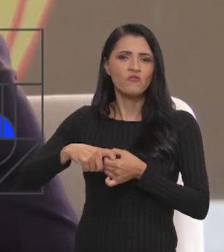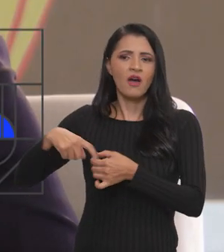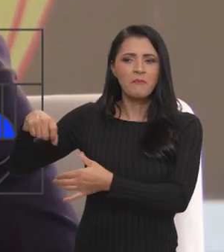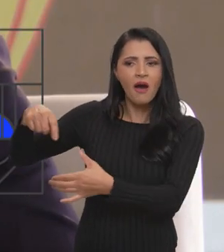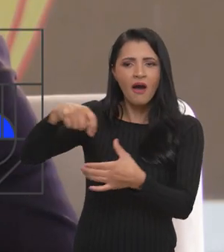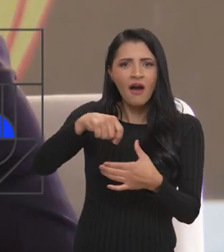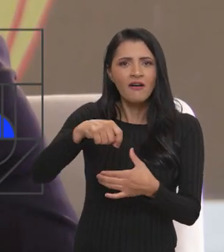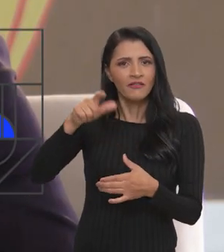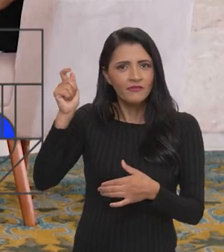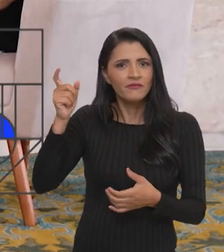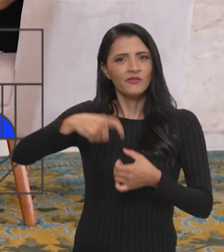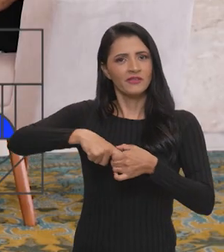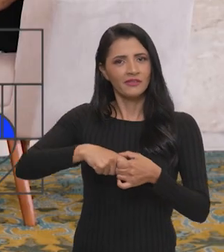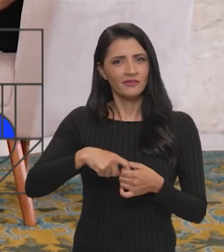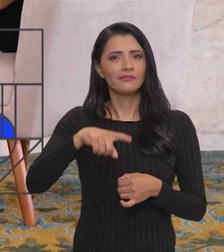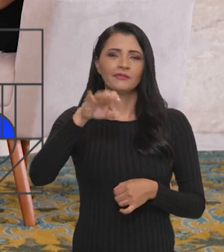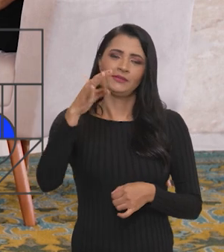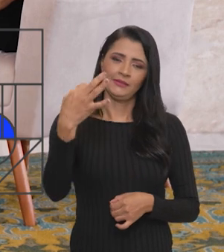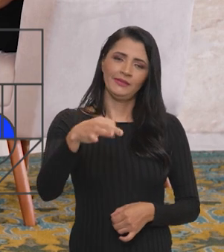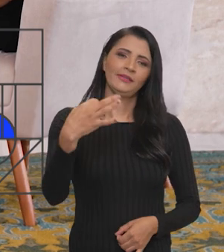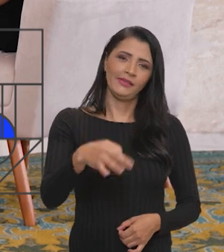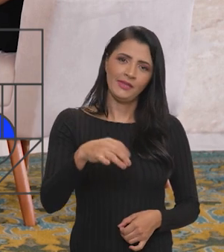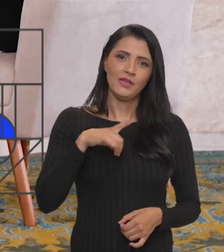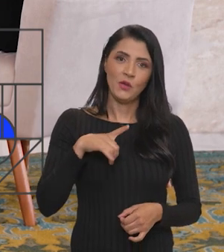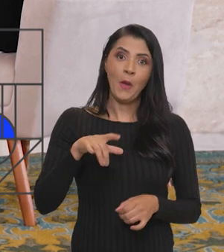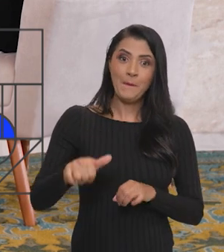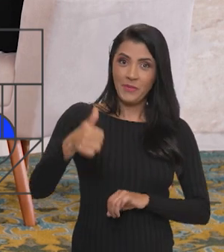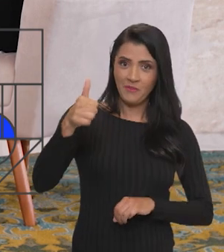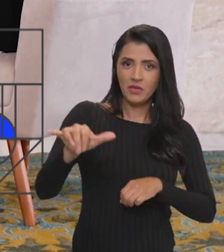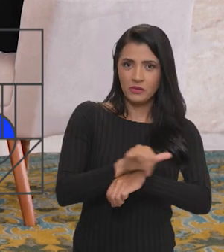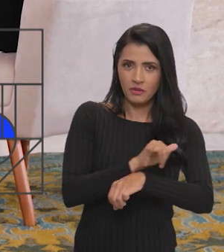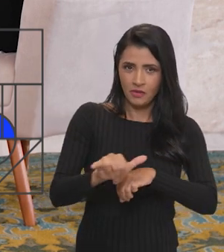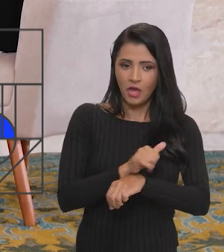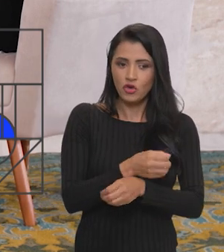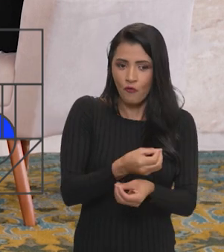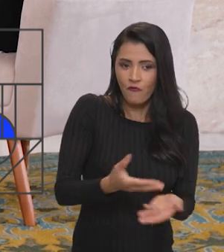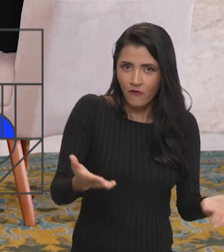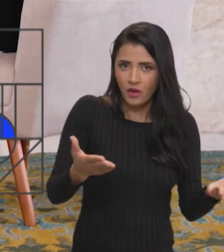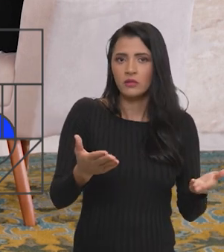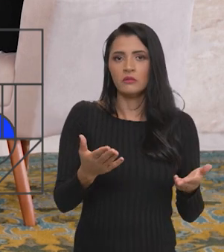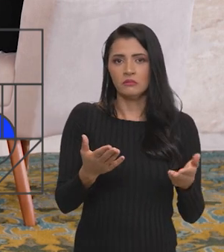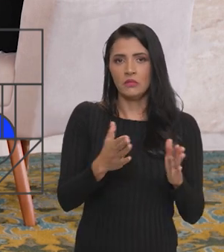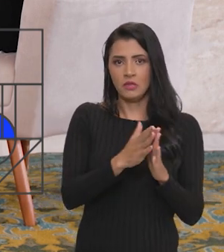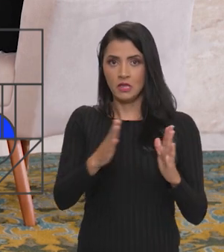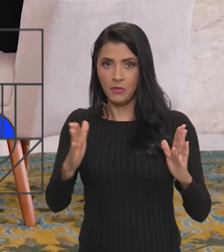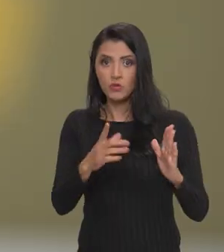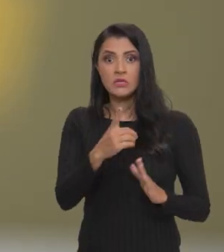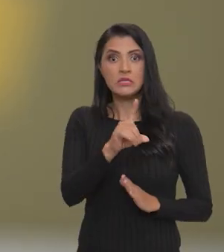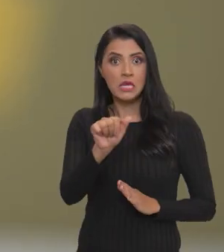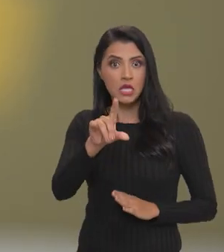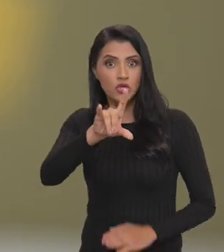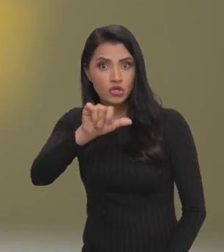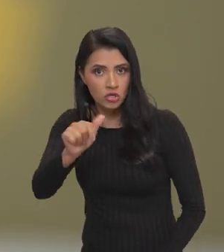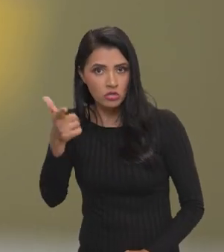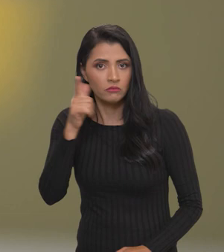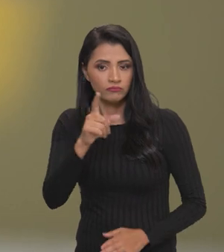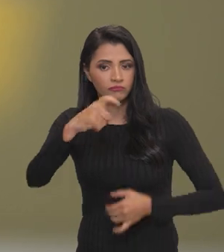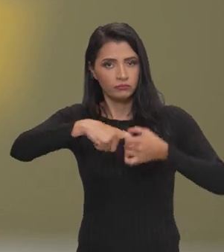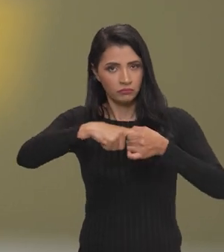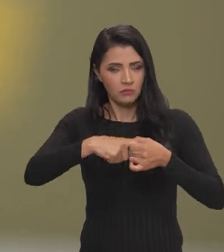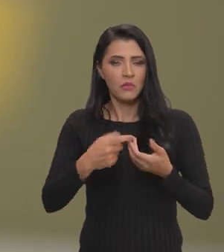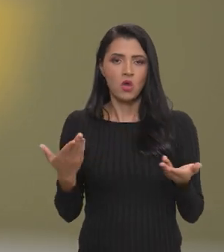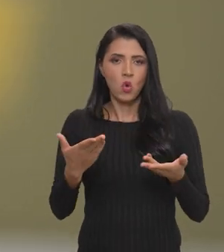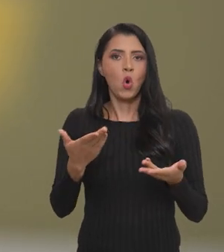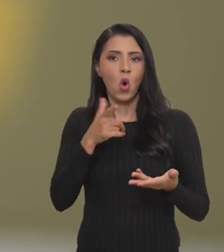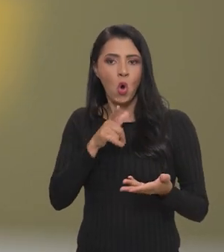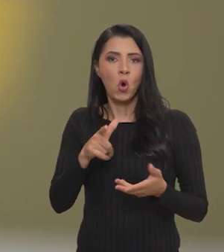a produzir plenamente. Exato. Vamos retomar primeiro, retomamos primeiro a estratégia da oferta, que foi nesses primeiros 100 dias. E agora, quer dizer, conseguir